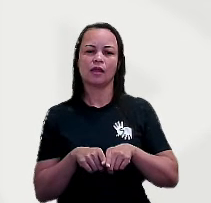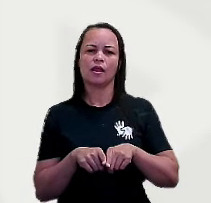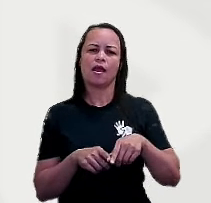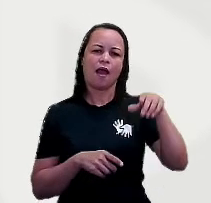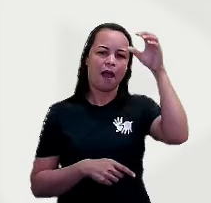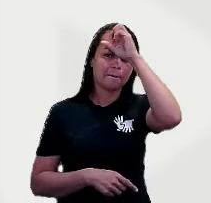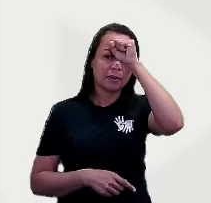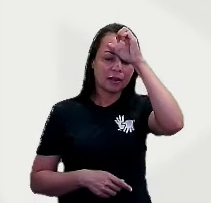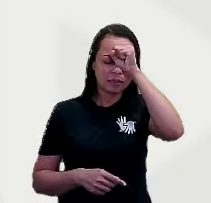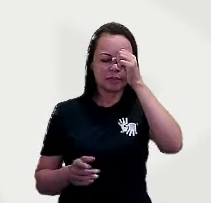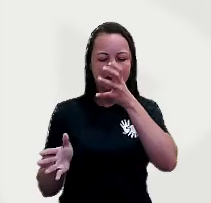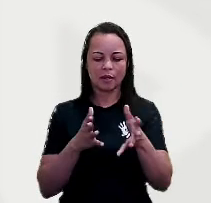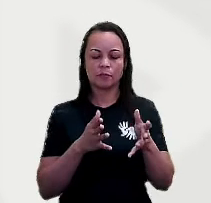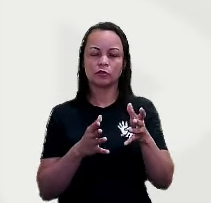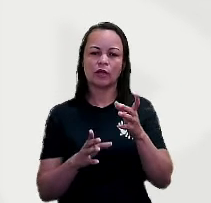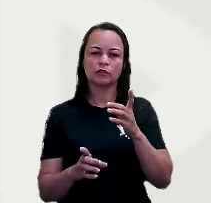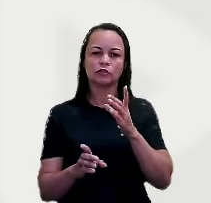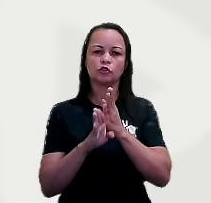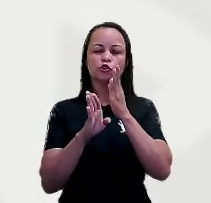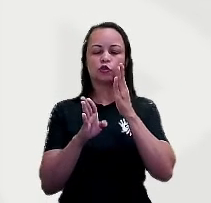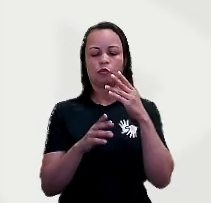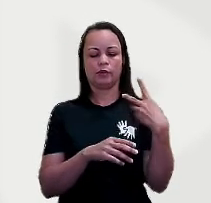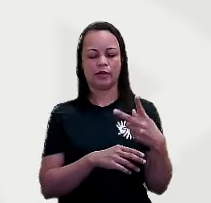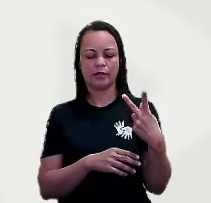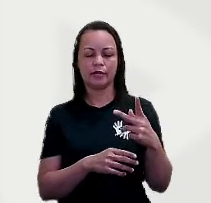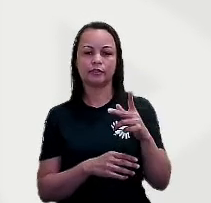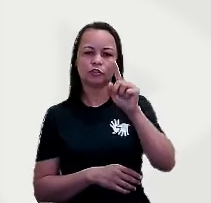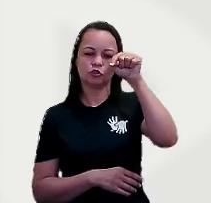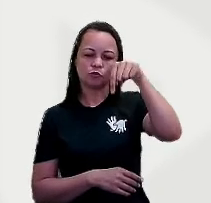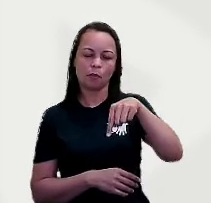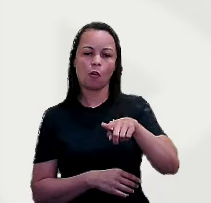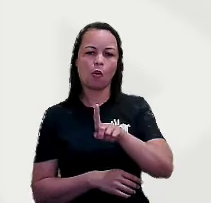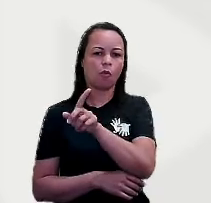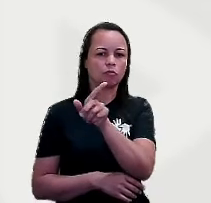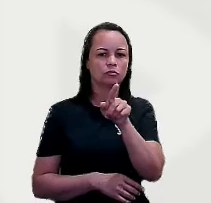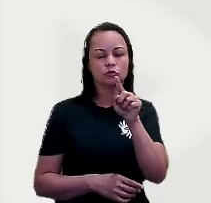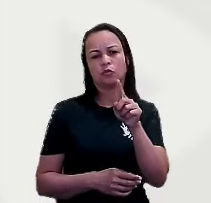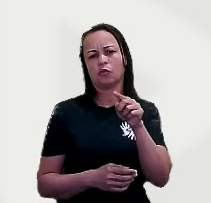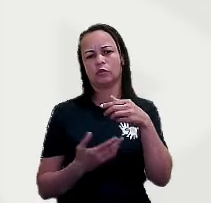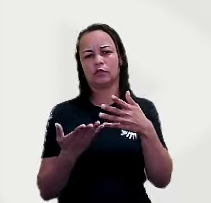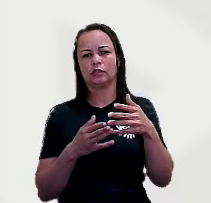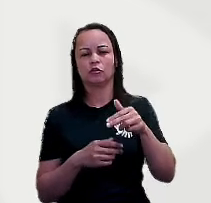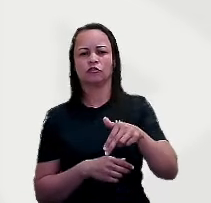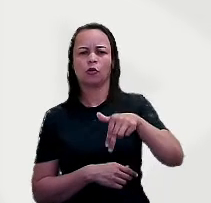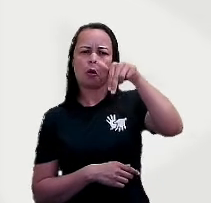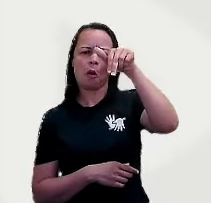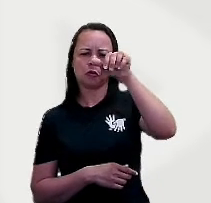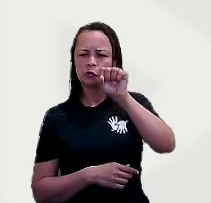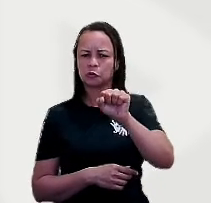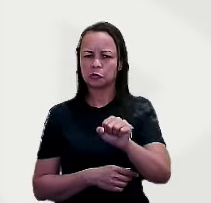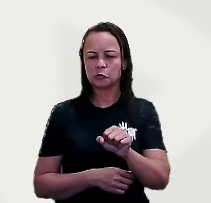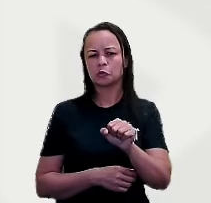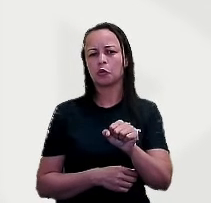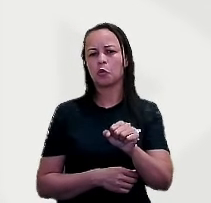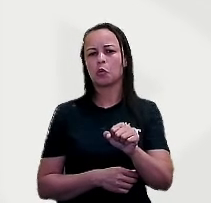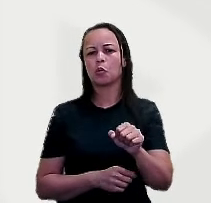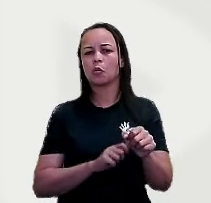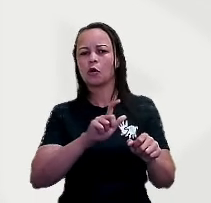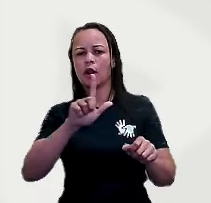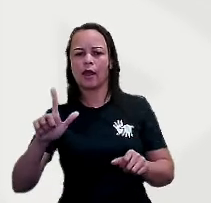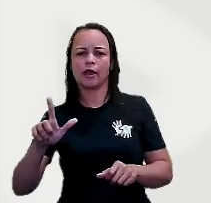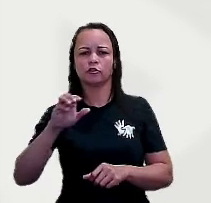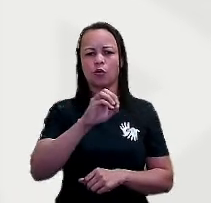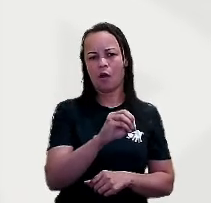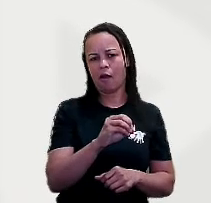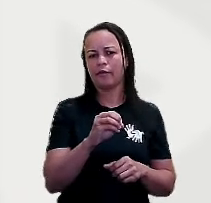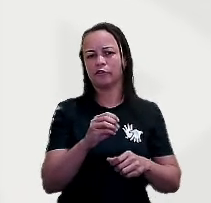descobrir esses pontos cardeais, para que sentido eles ficam, onde fica o norte, onde fica o sul, onde fica o leste, onde